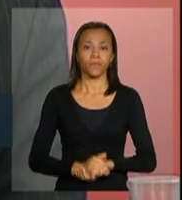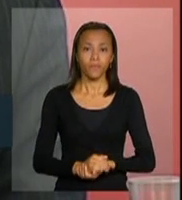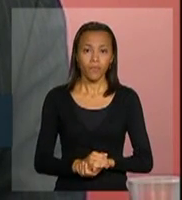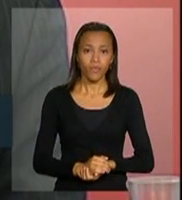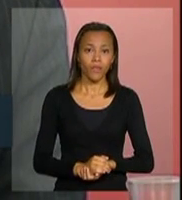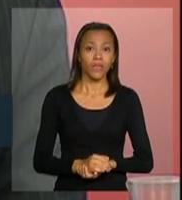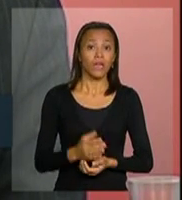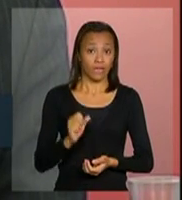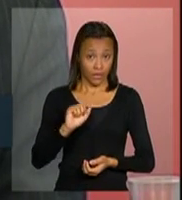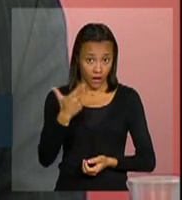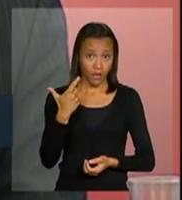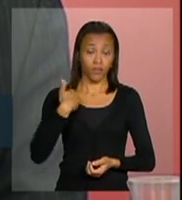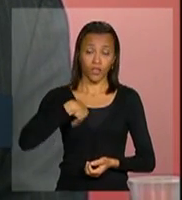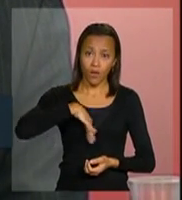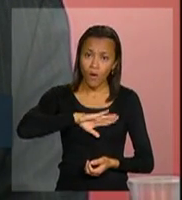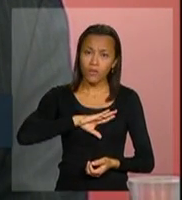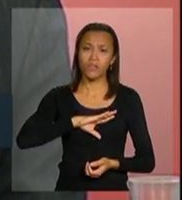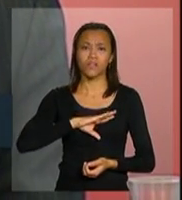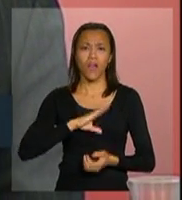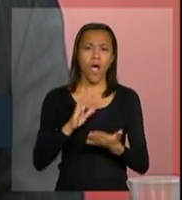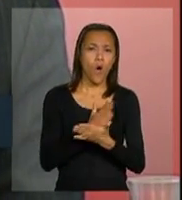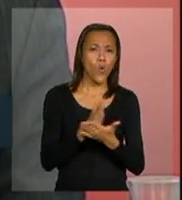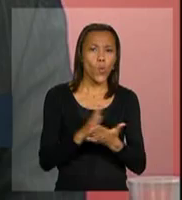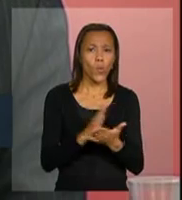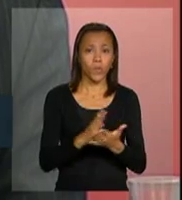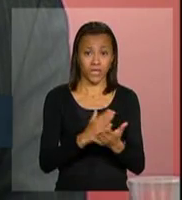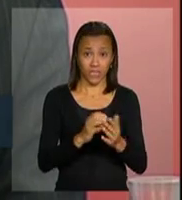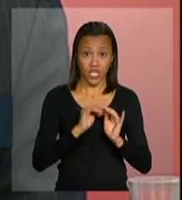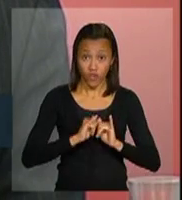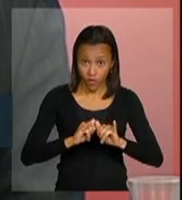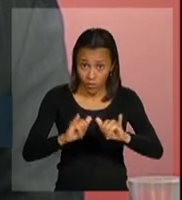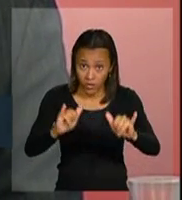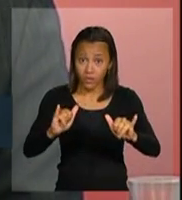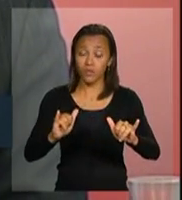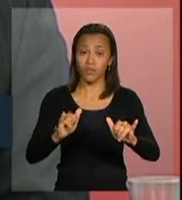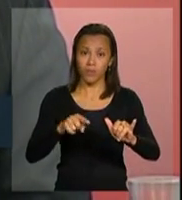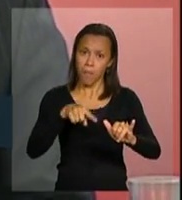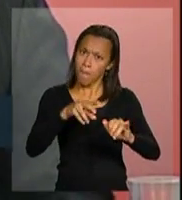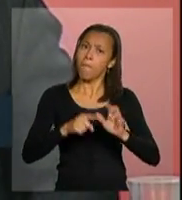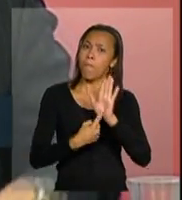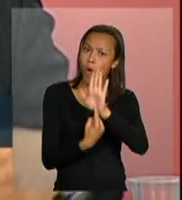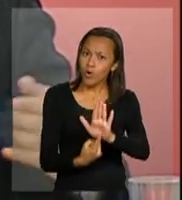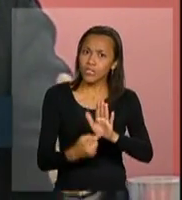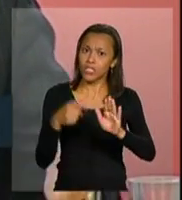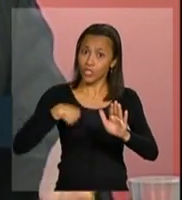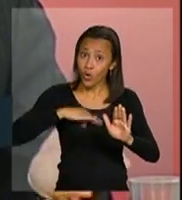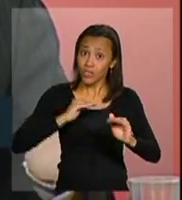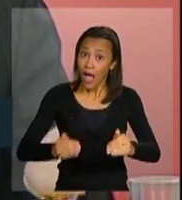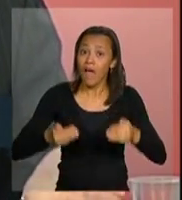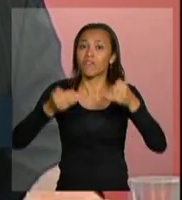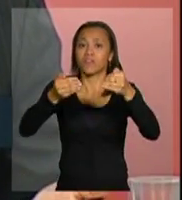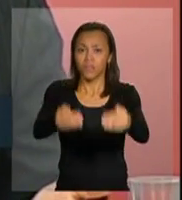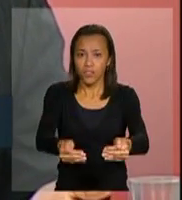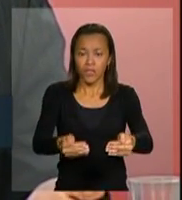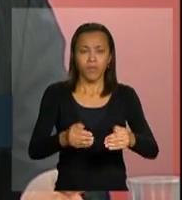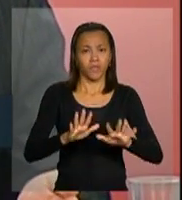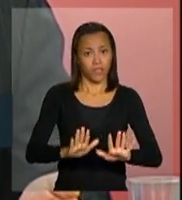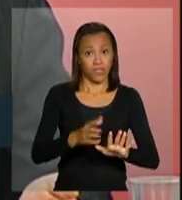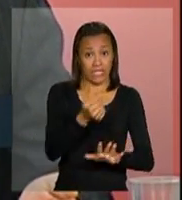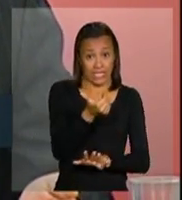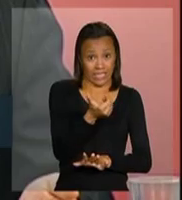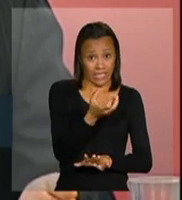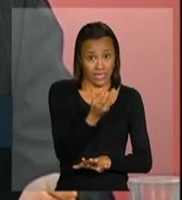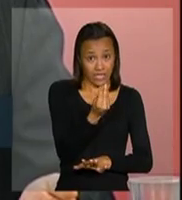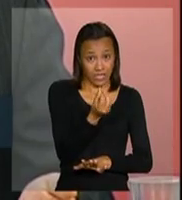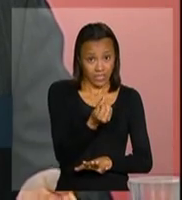alguns dados nós mostram, revelam avanços, por exemplo, o fato de termos saído de cerca de 60%